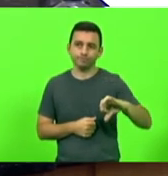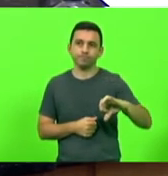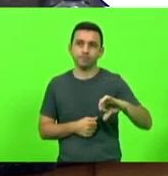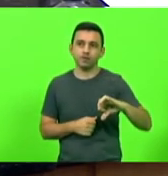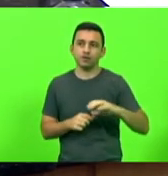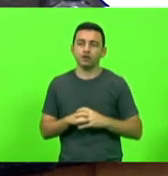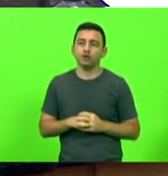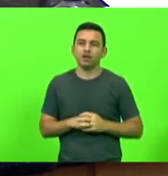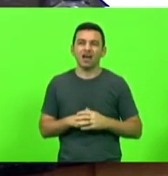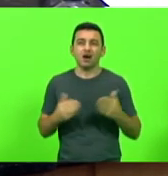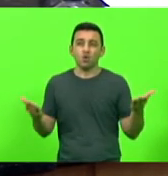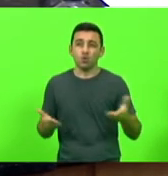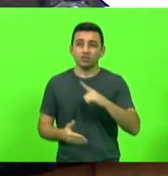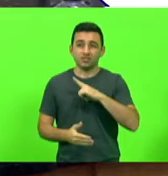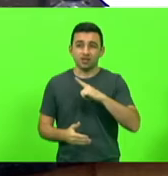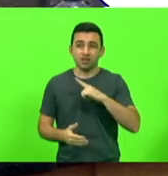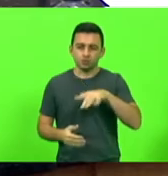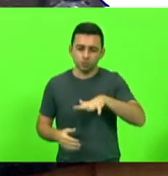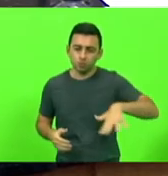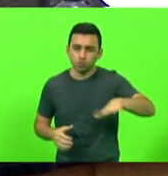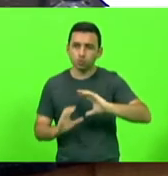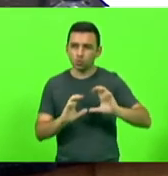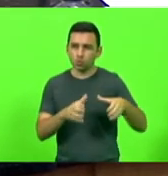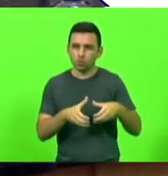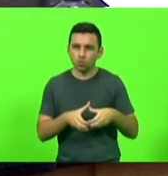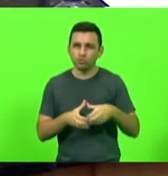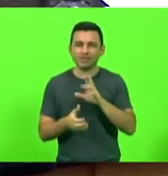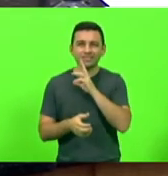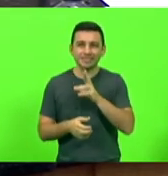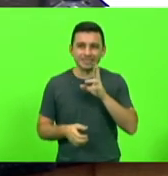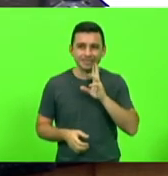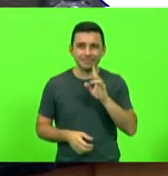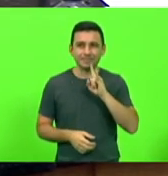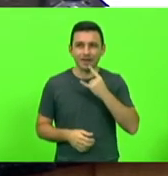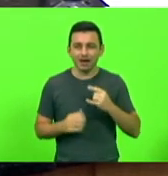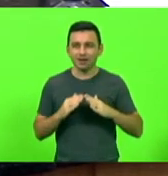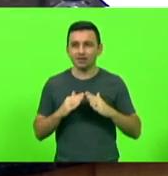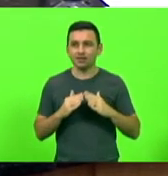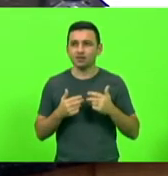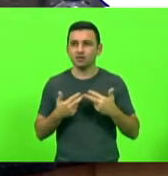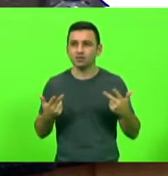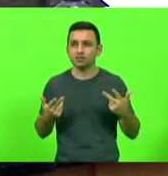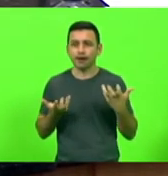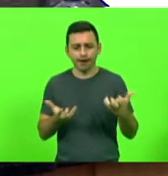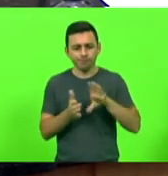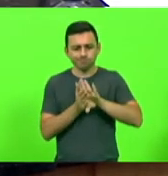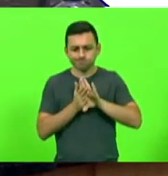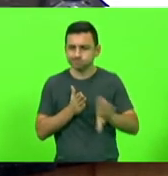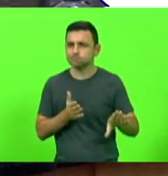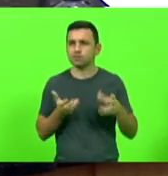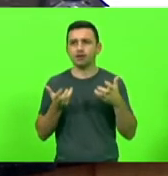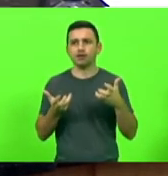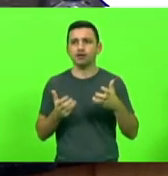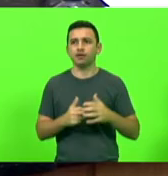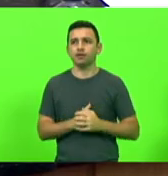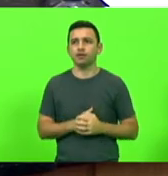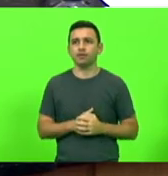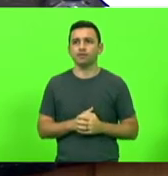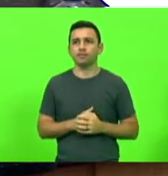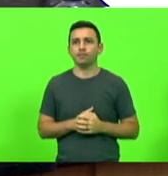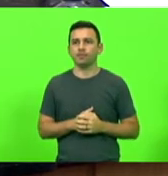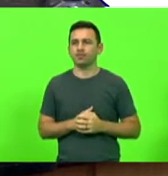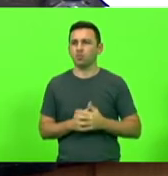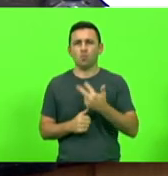Nós temos hoje um setor de bares e restaurantes unidos pela derrubada desse veto e nós não podemos fazer aqui